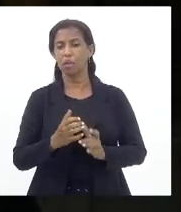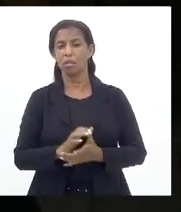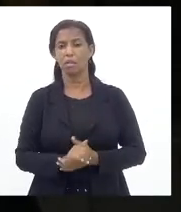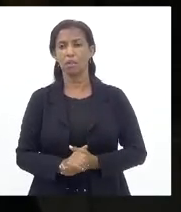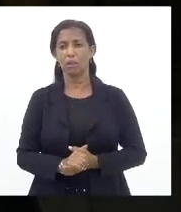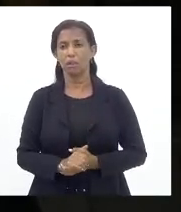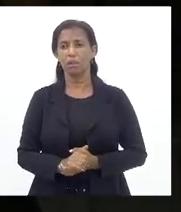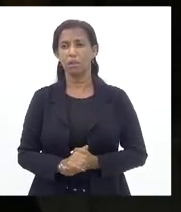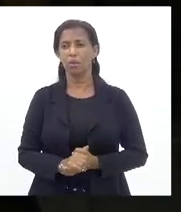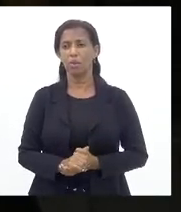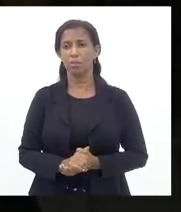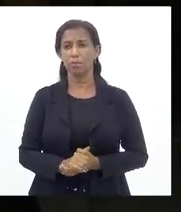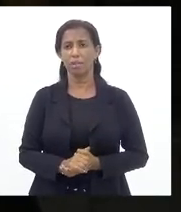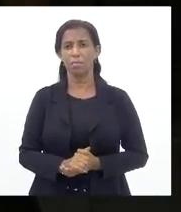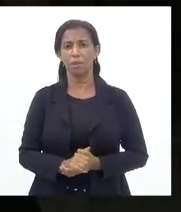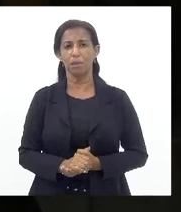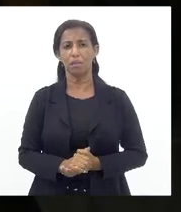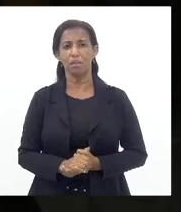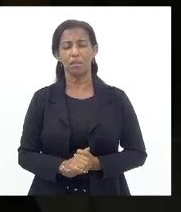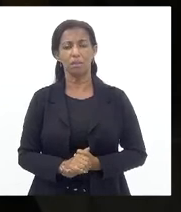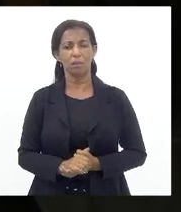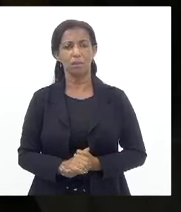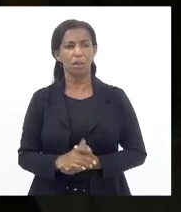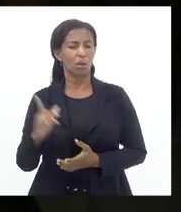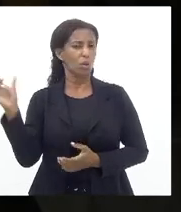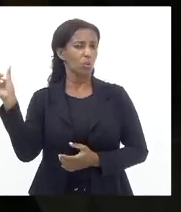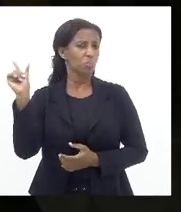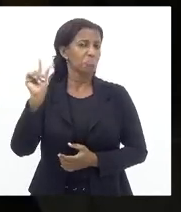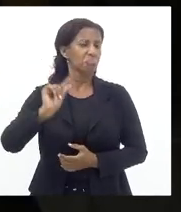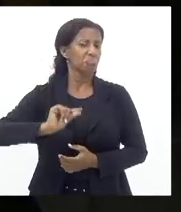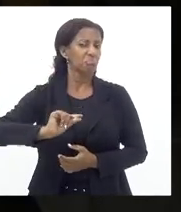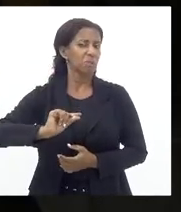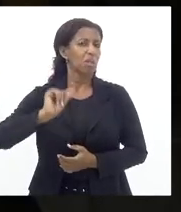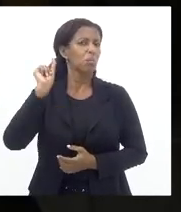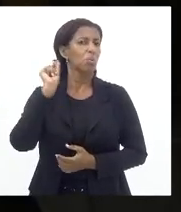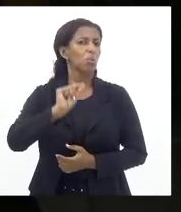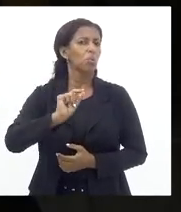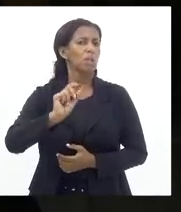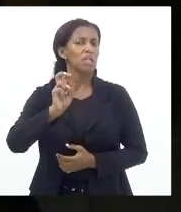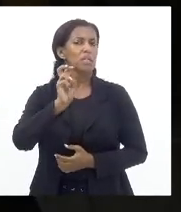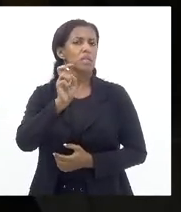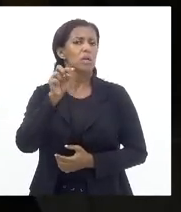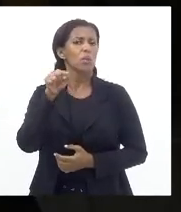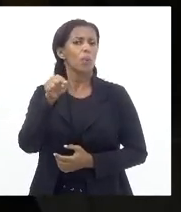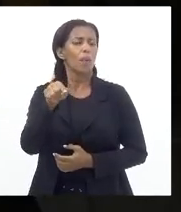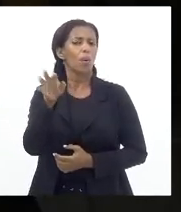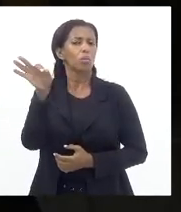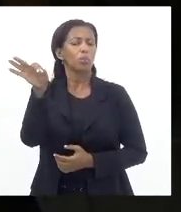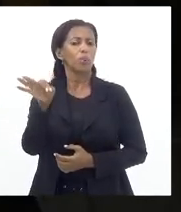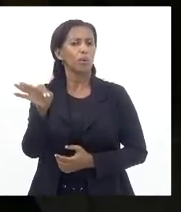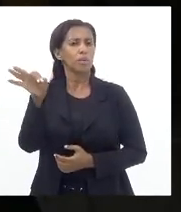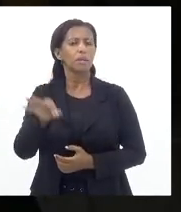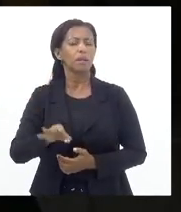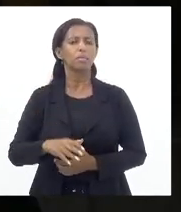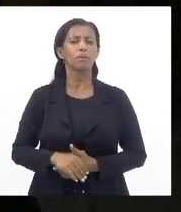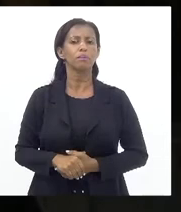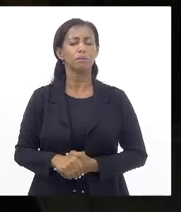deveriam Ter investido No mínimo Cinco pontos Percentuais